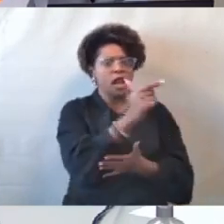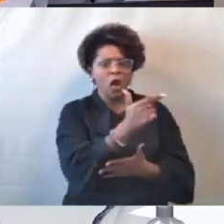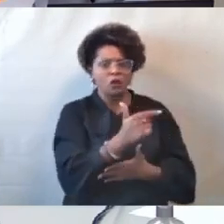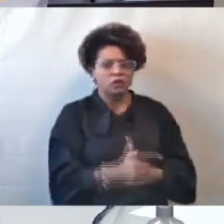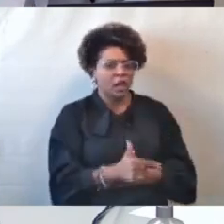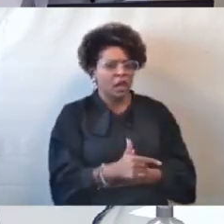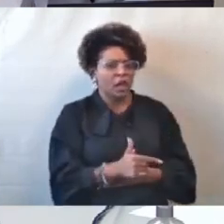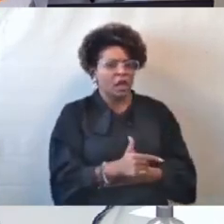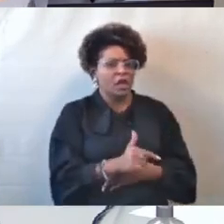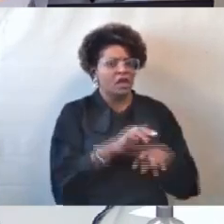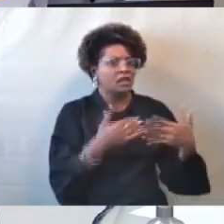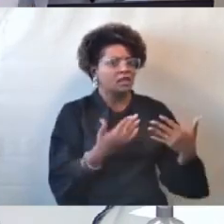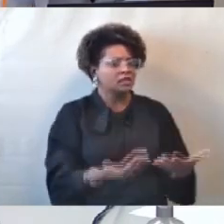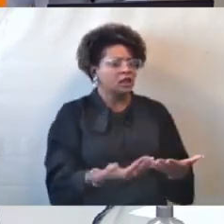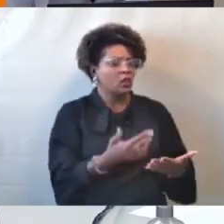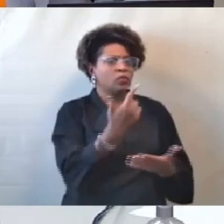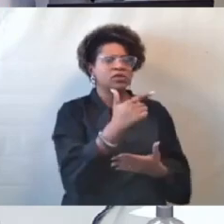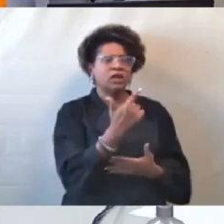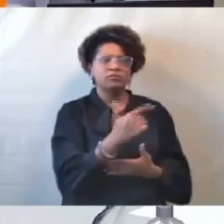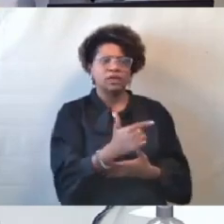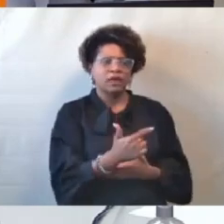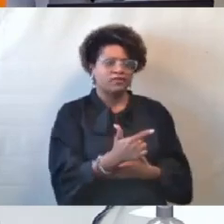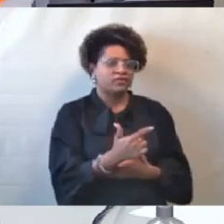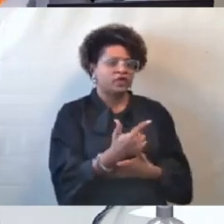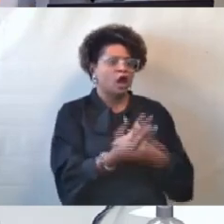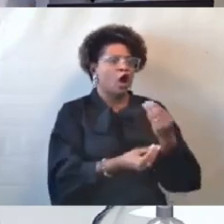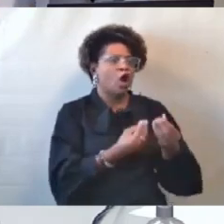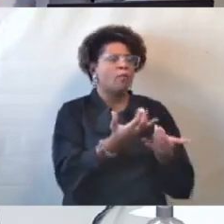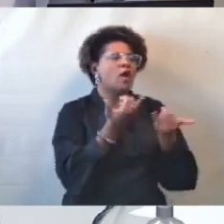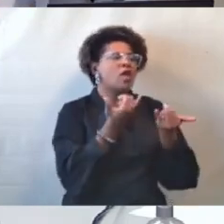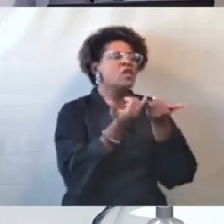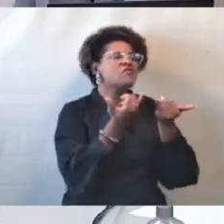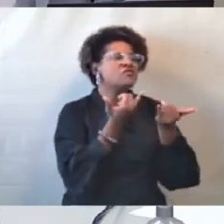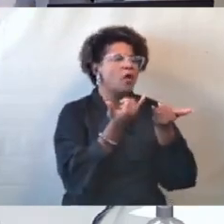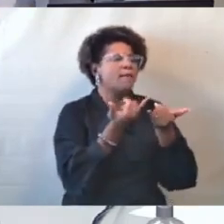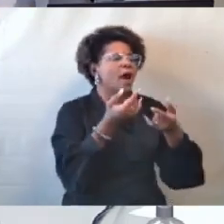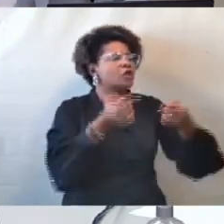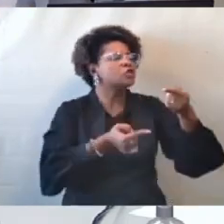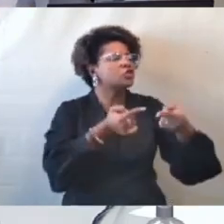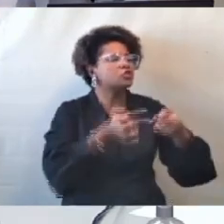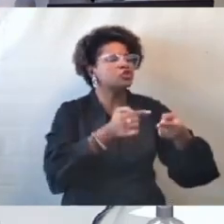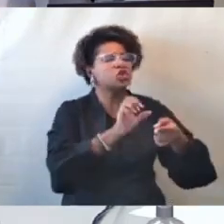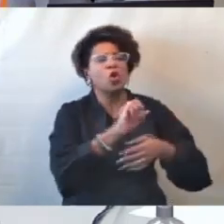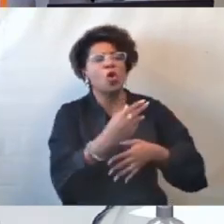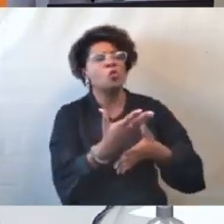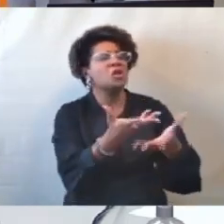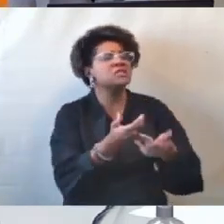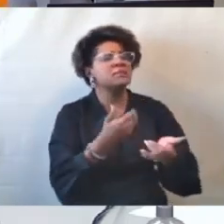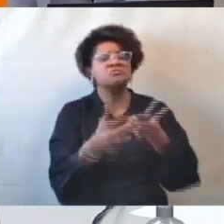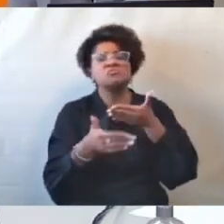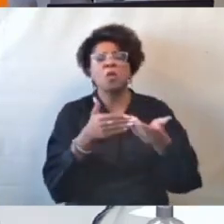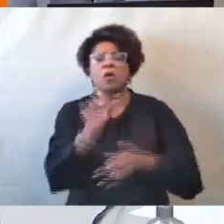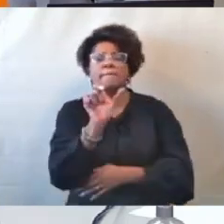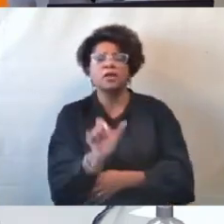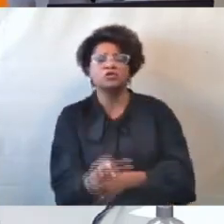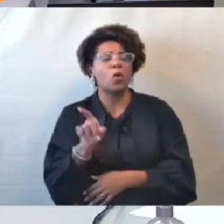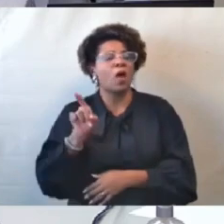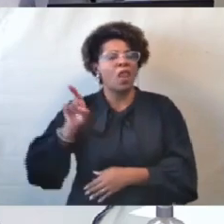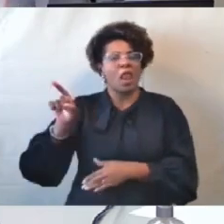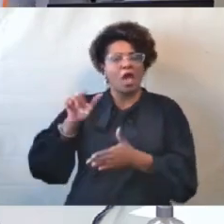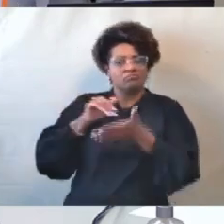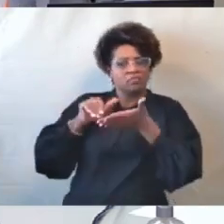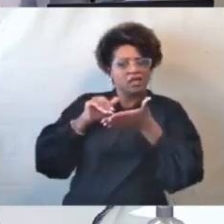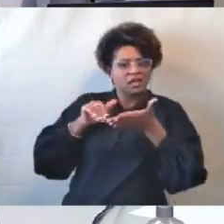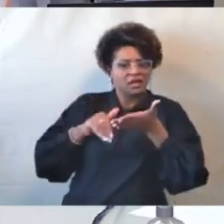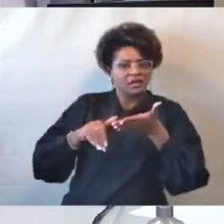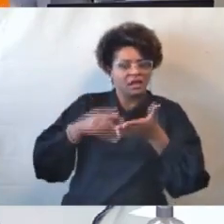ou em parte, direta ou indiretamente, informado, discutido ou recebido de qualquer integrante da Secretaria Municipal de Obras e Infraestrutura